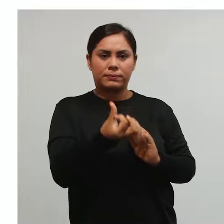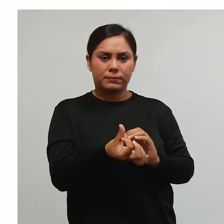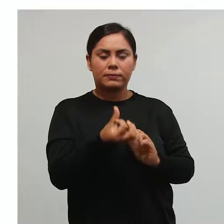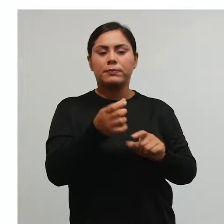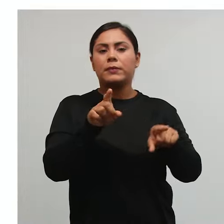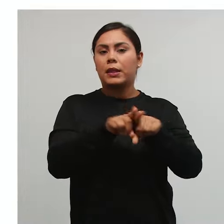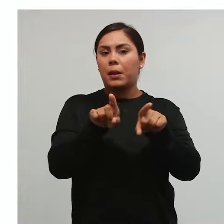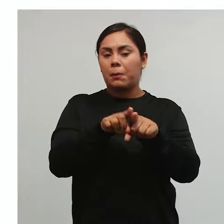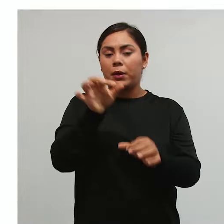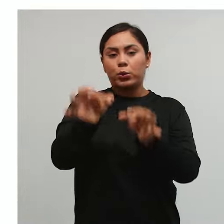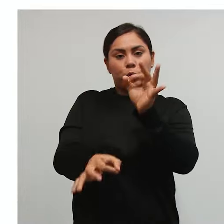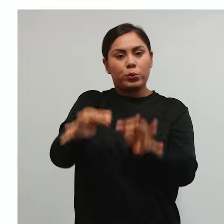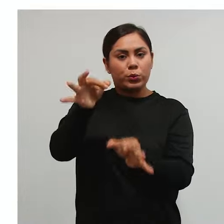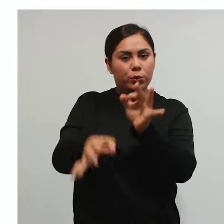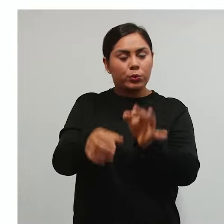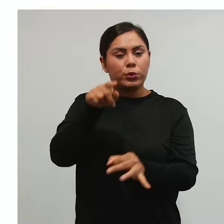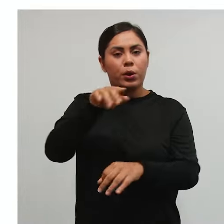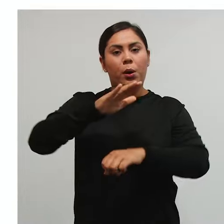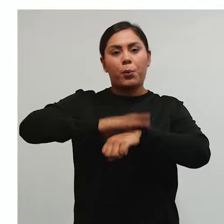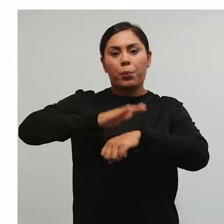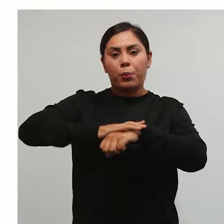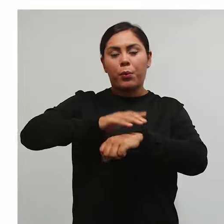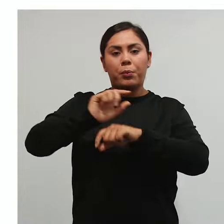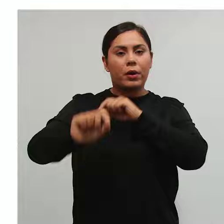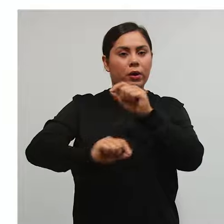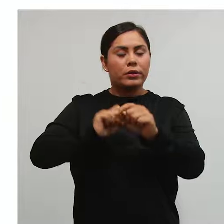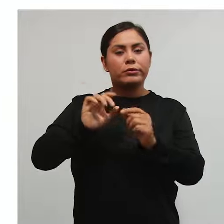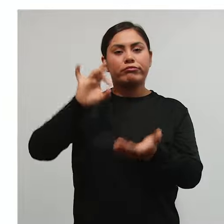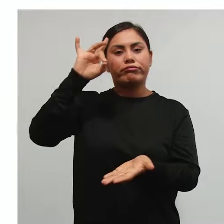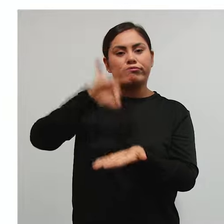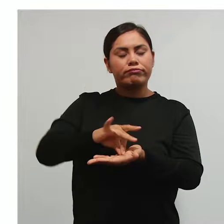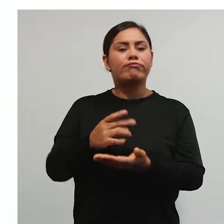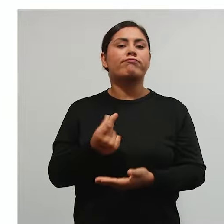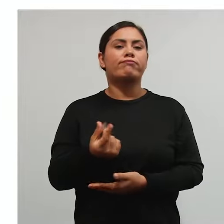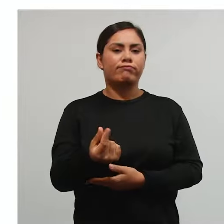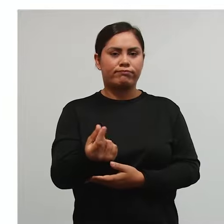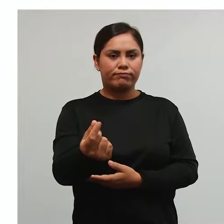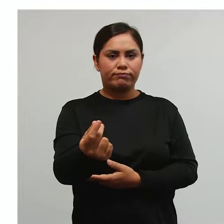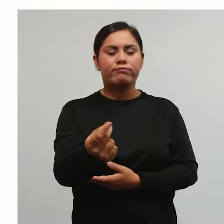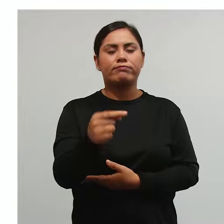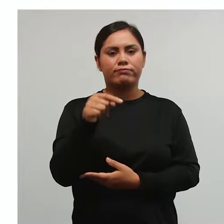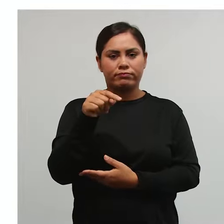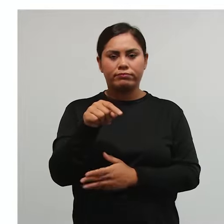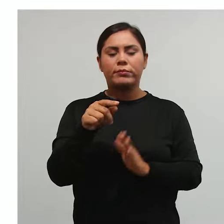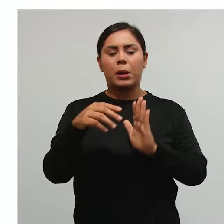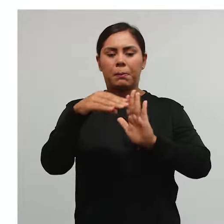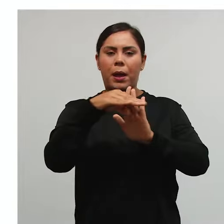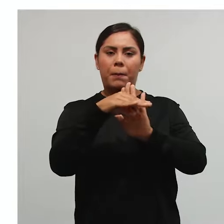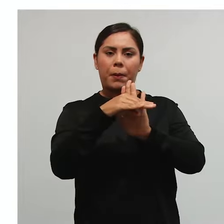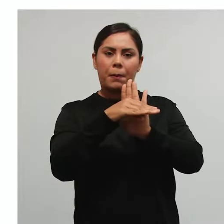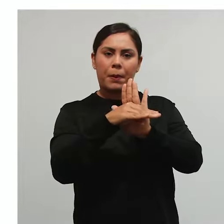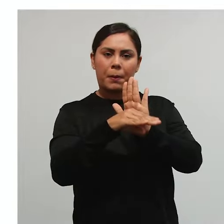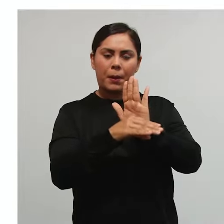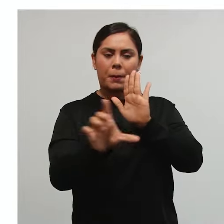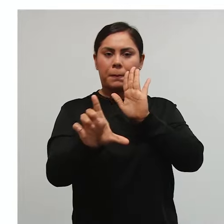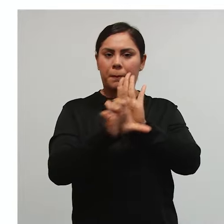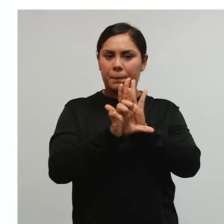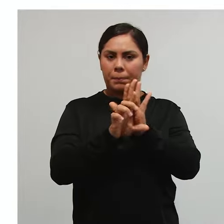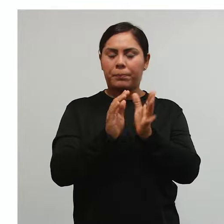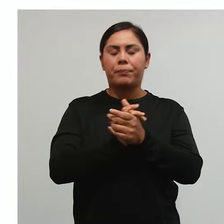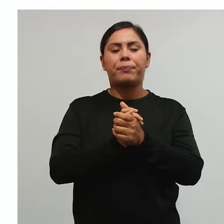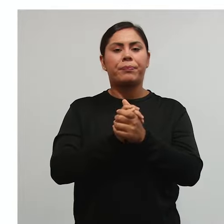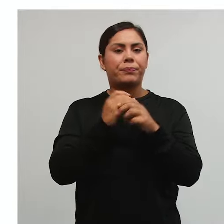situação jurídica, desde o momento em que esteja definitivamente constituída nos termos da lei,